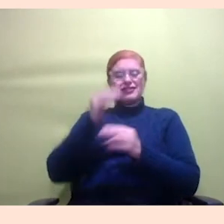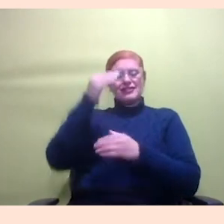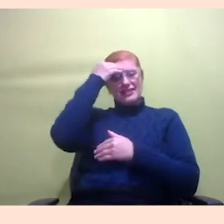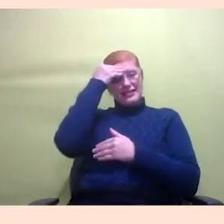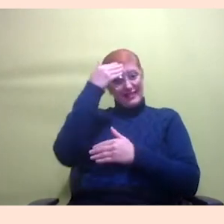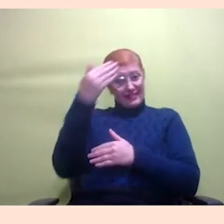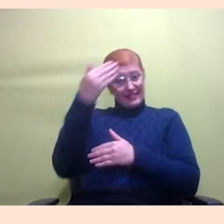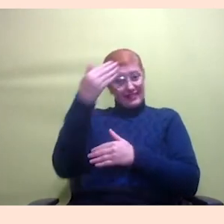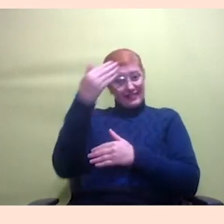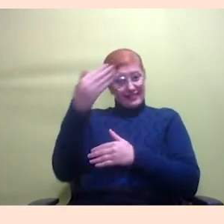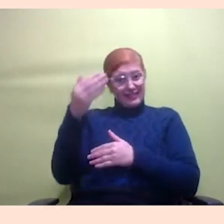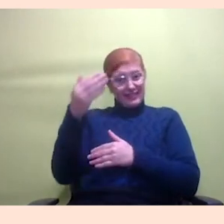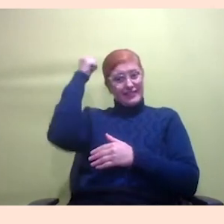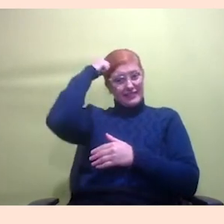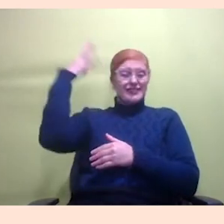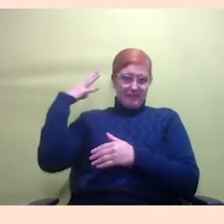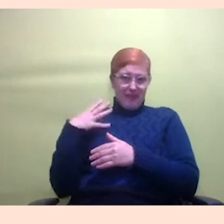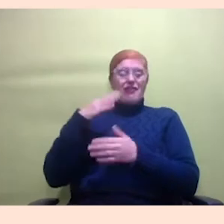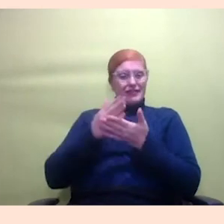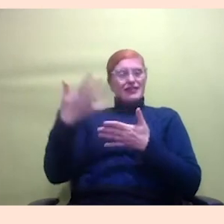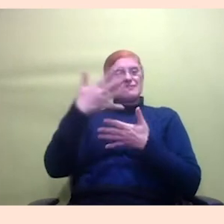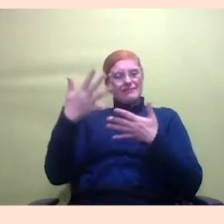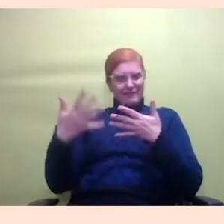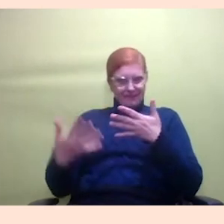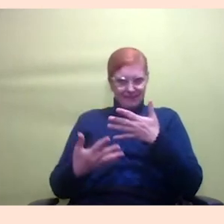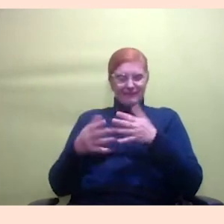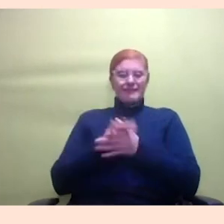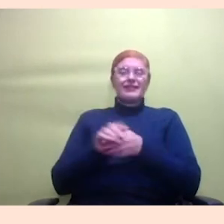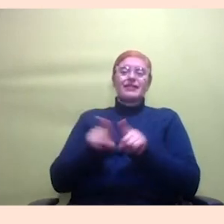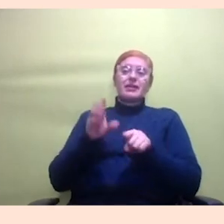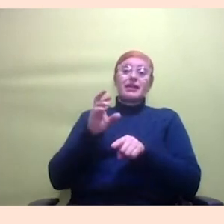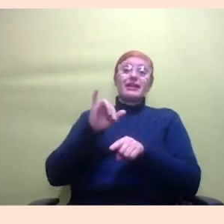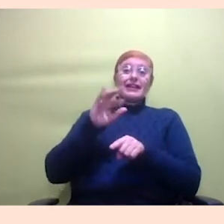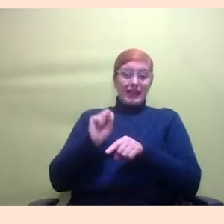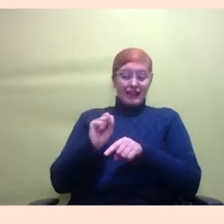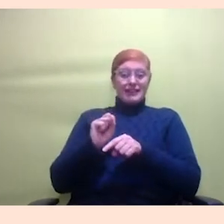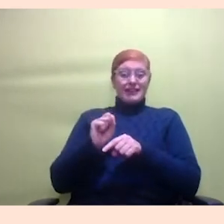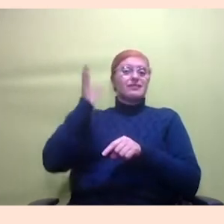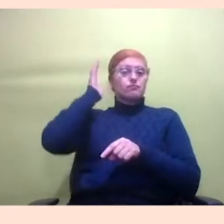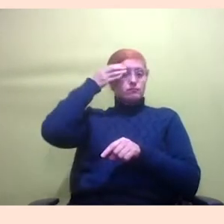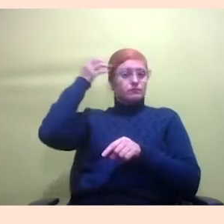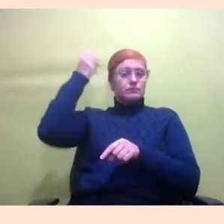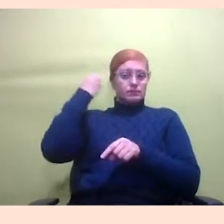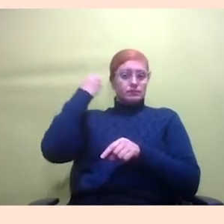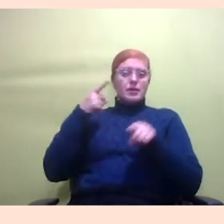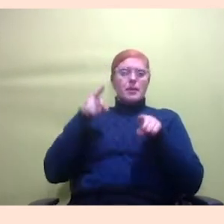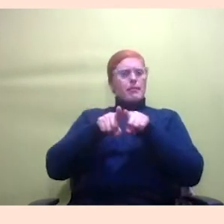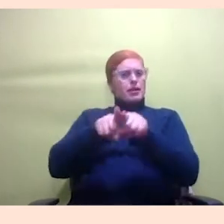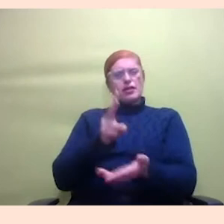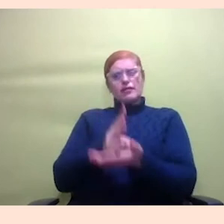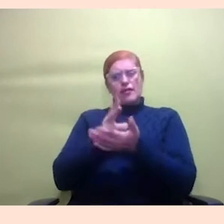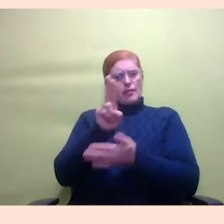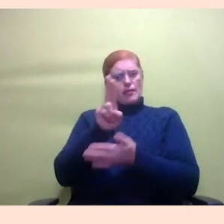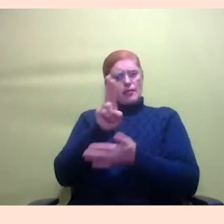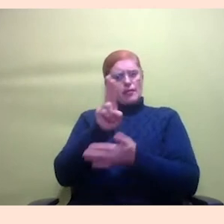nossa intérprete para Libras a Cris Kene que é parceira permanente da Universidade e compõe a rede de